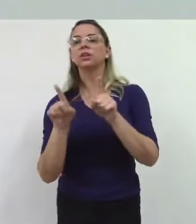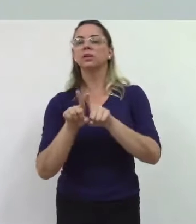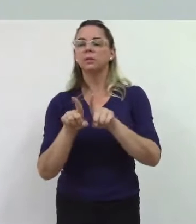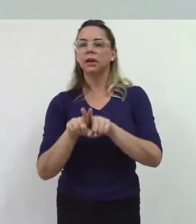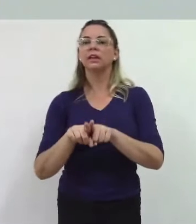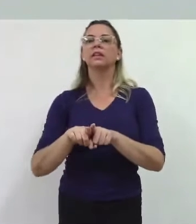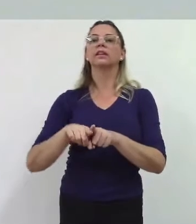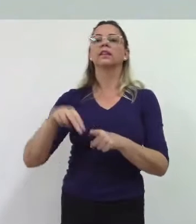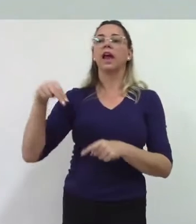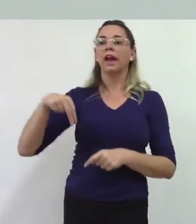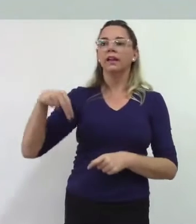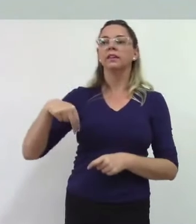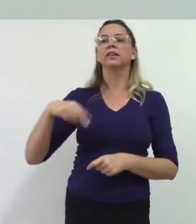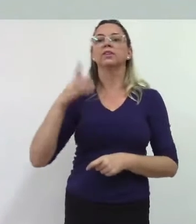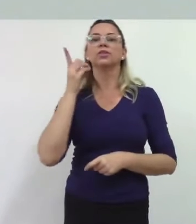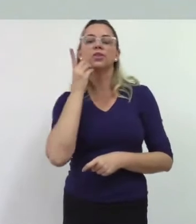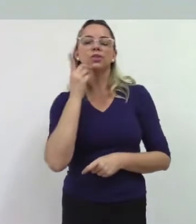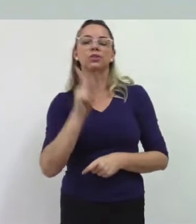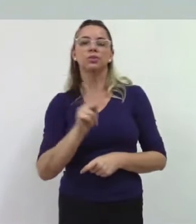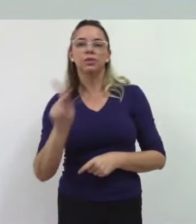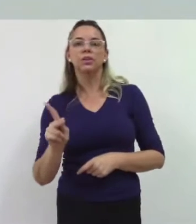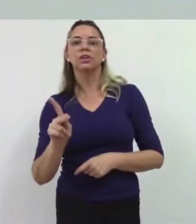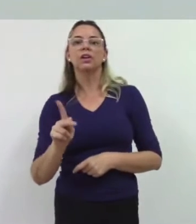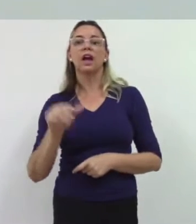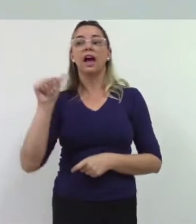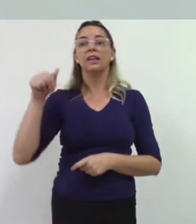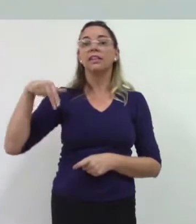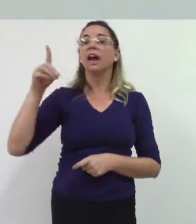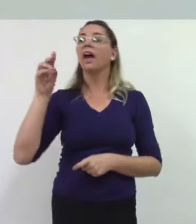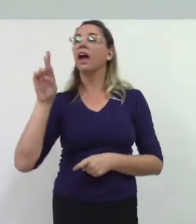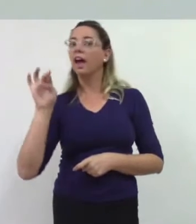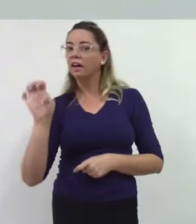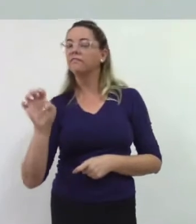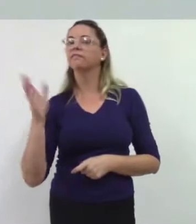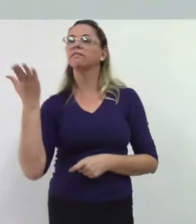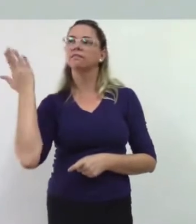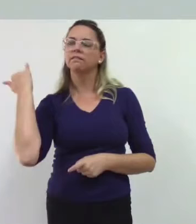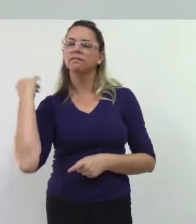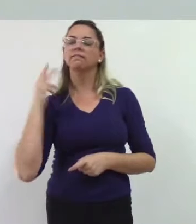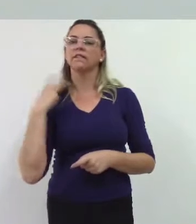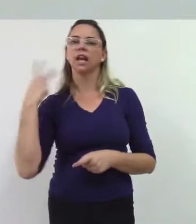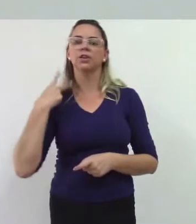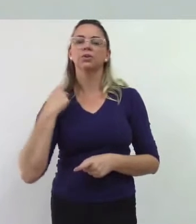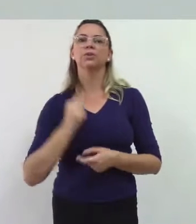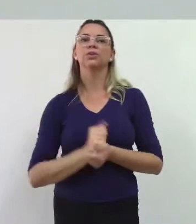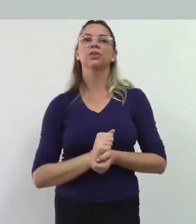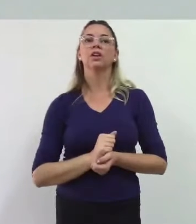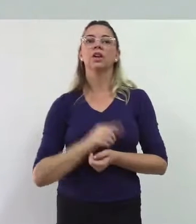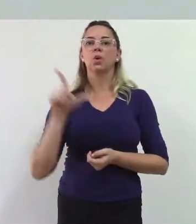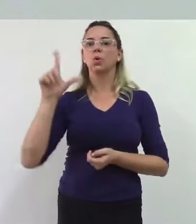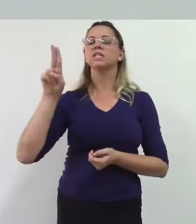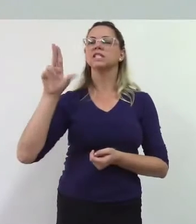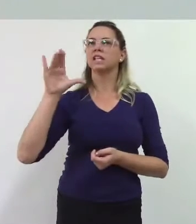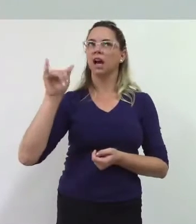Diogo, André Valença, Essinho do Queijo e Luciano de Deda